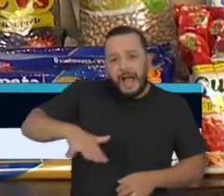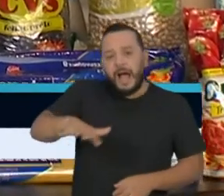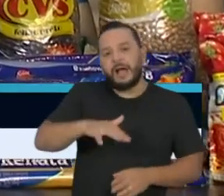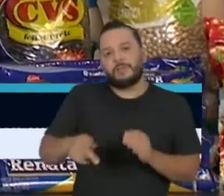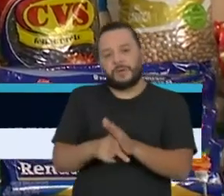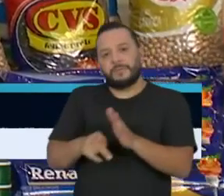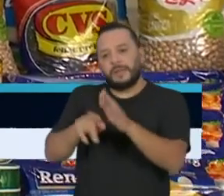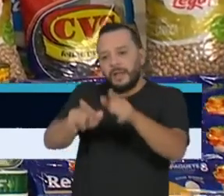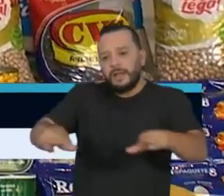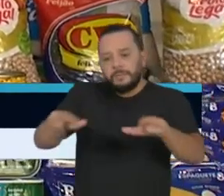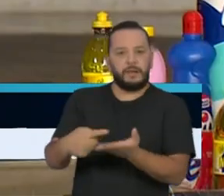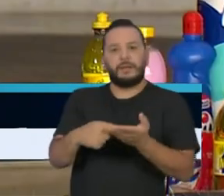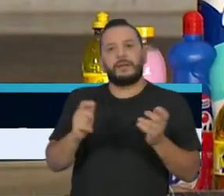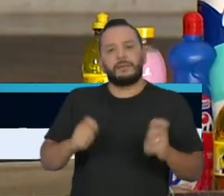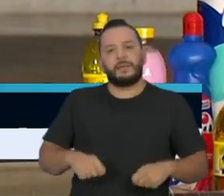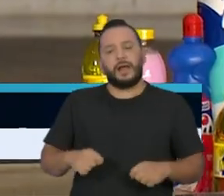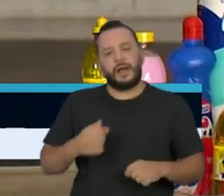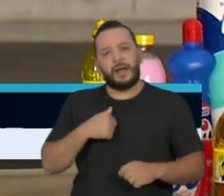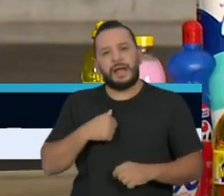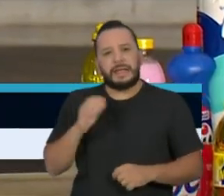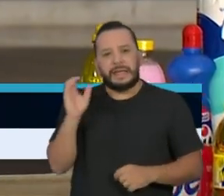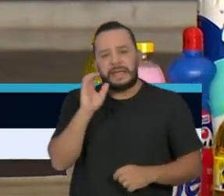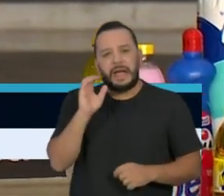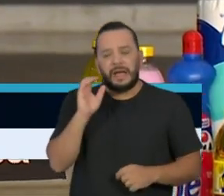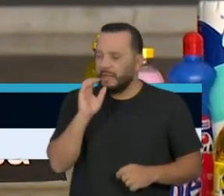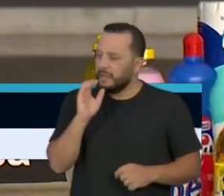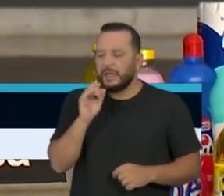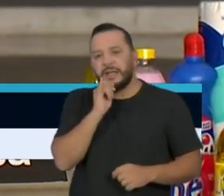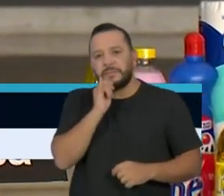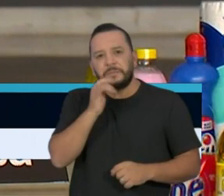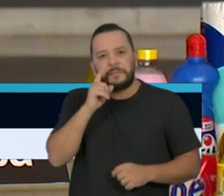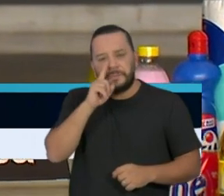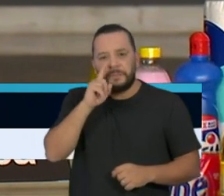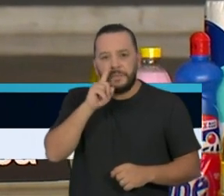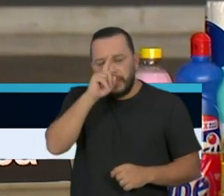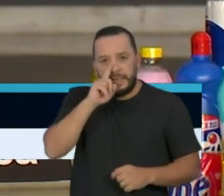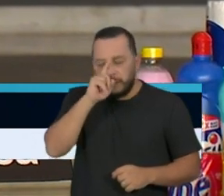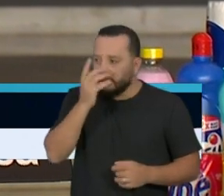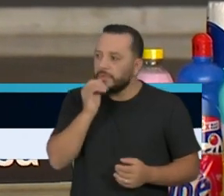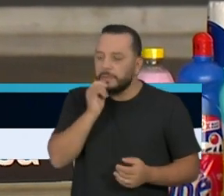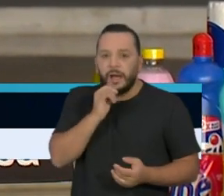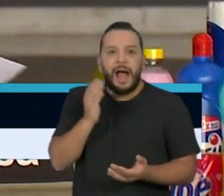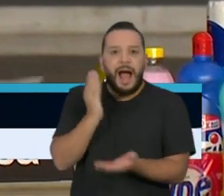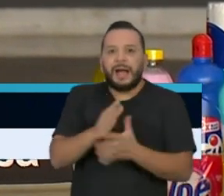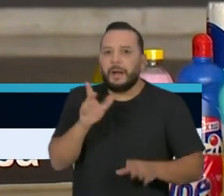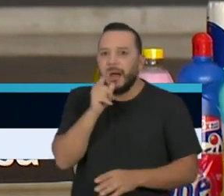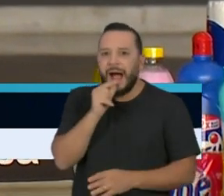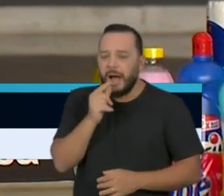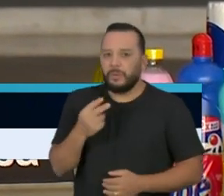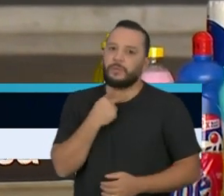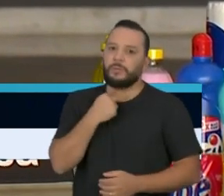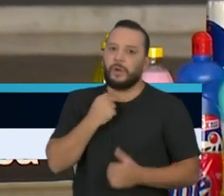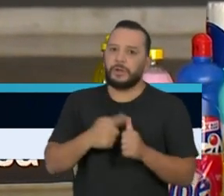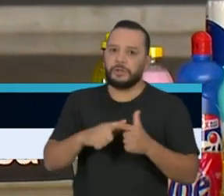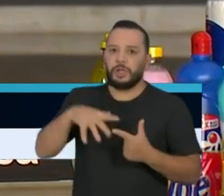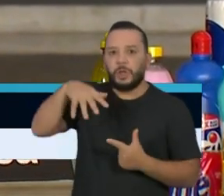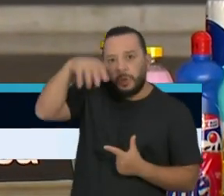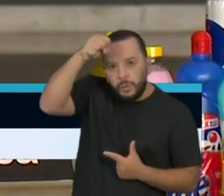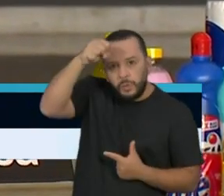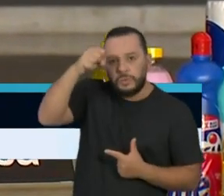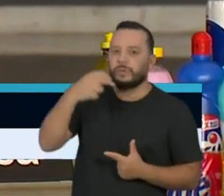químico contra o vírus que corra o risco de ficar sem abastecimento de água, luz ou gás.